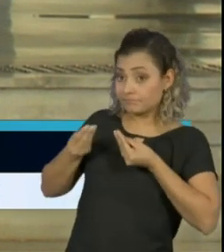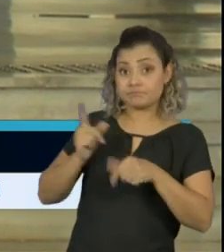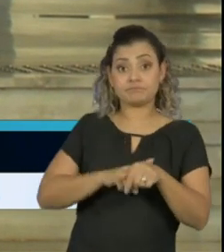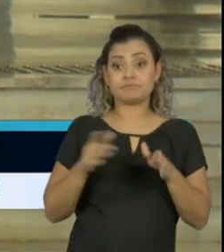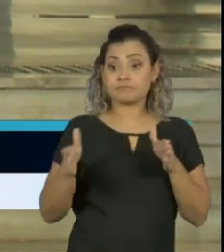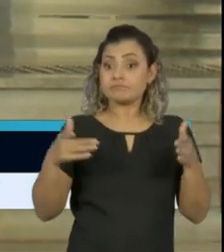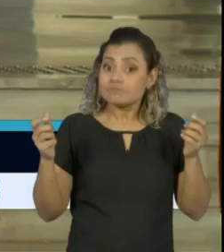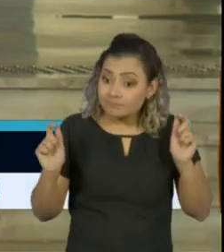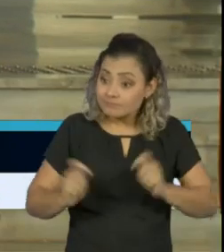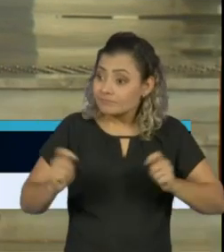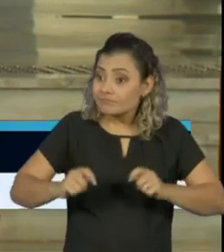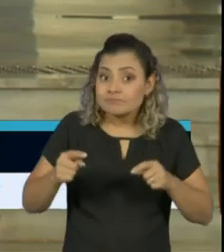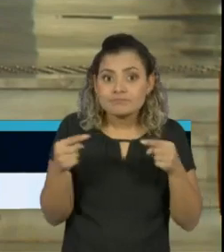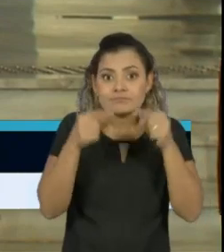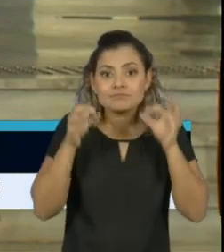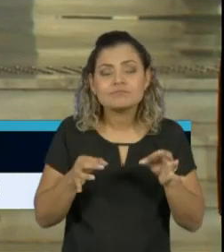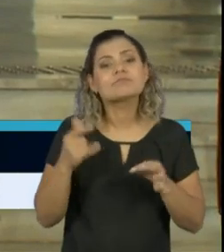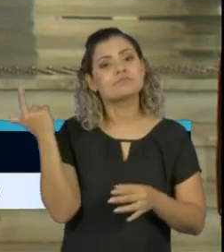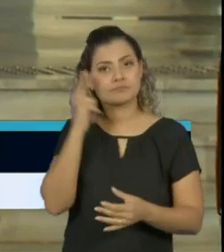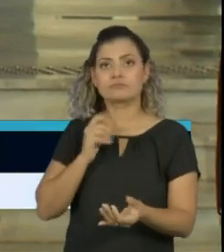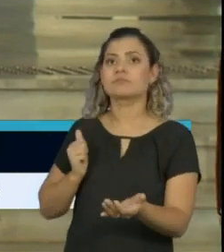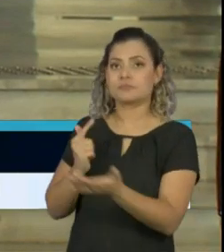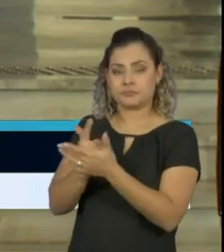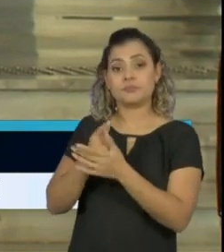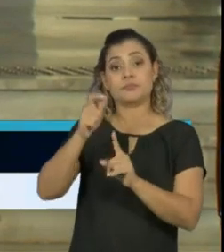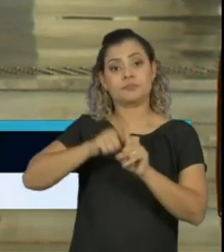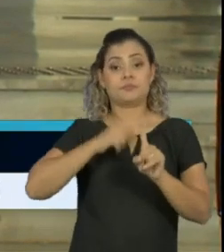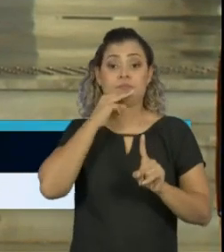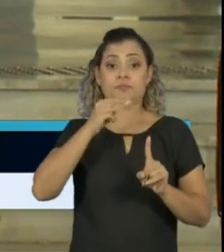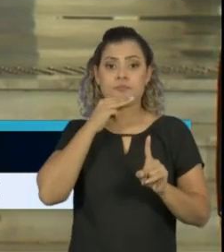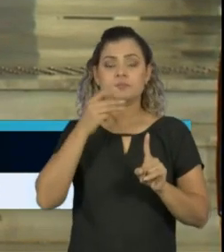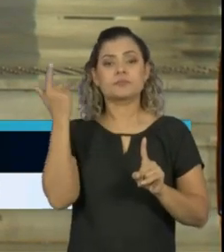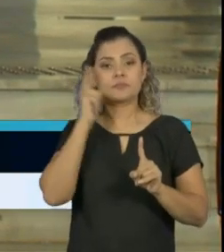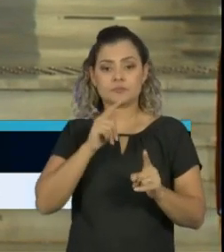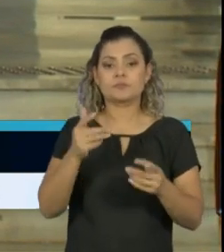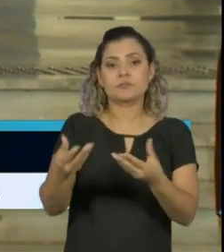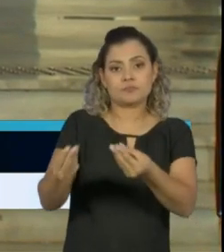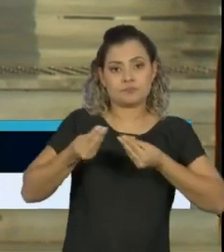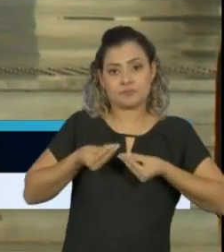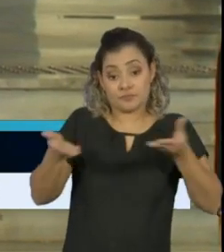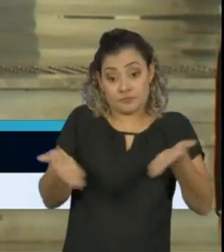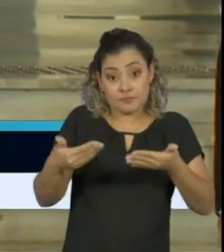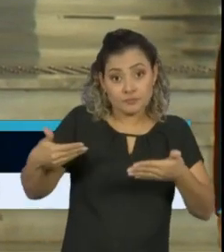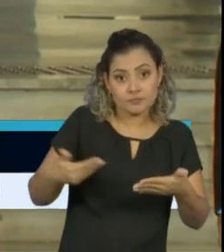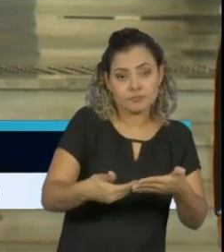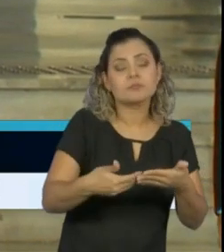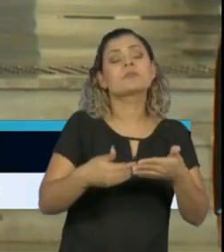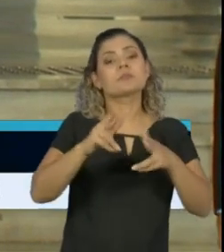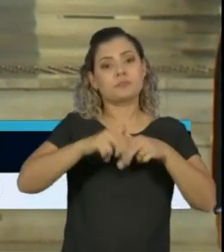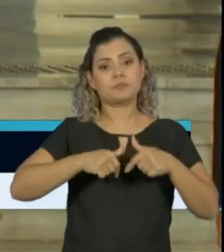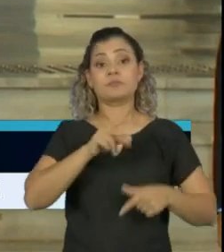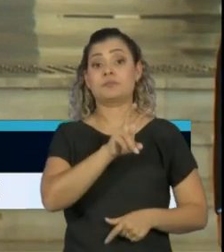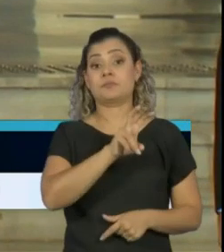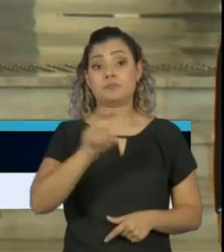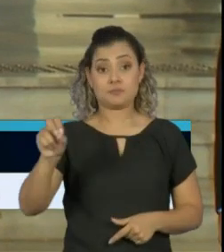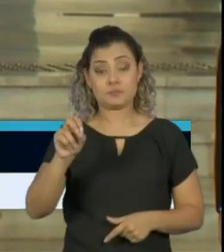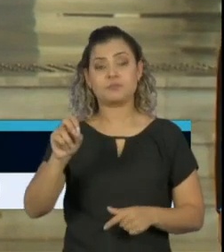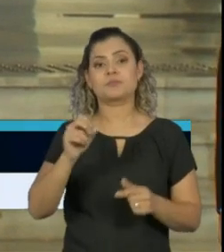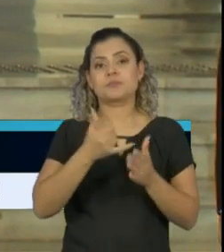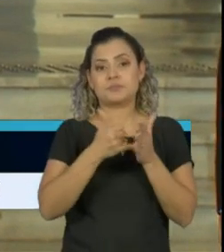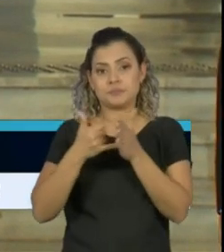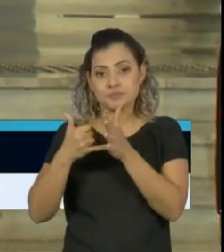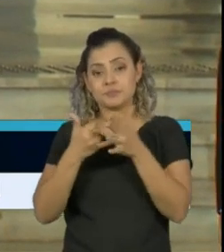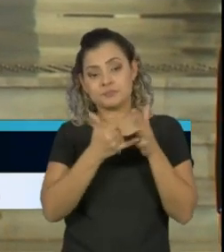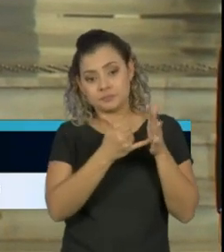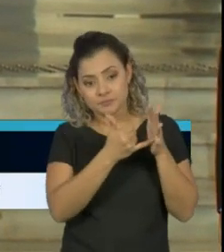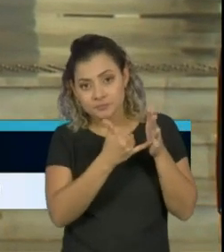tempo necessário. Foi uma compra realizada no mês de março que se concretiza agora com o início da entrega de 500 respiradores e